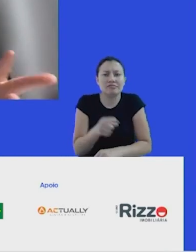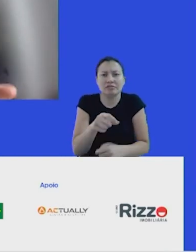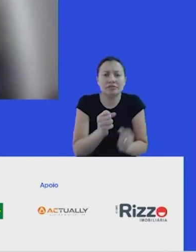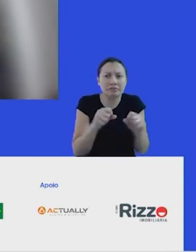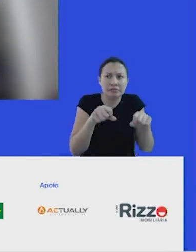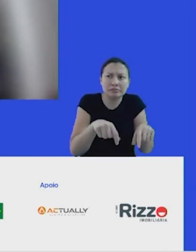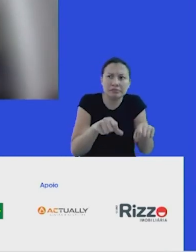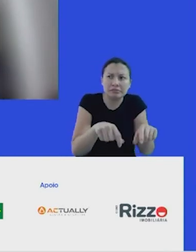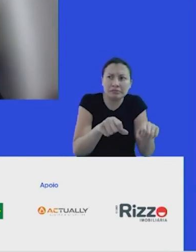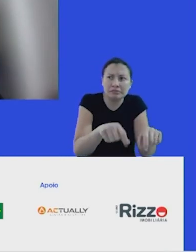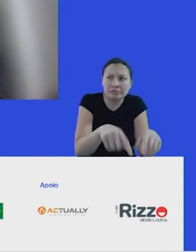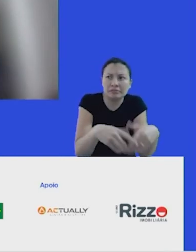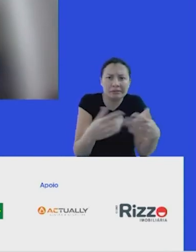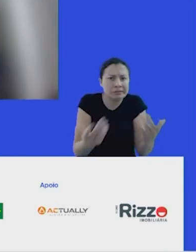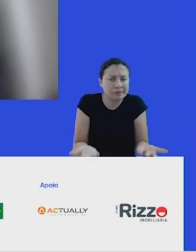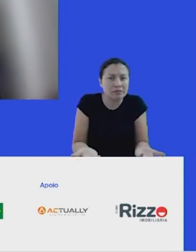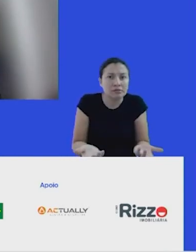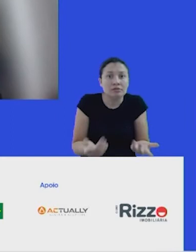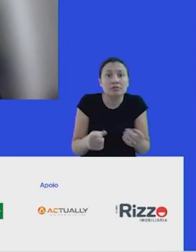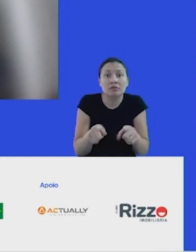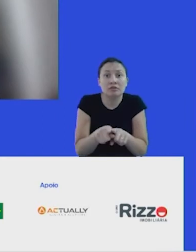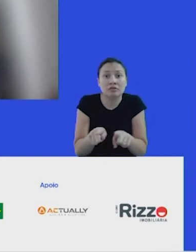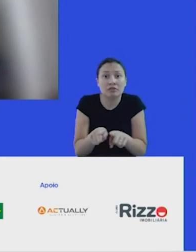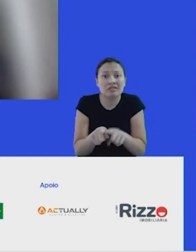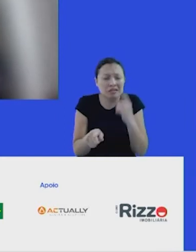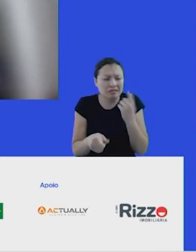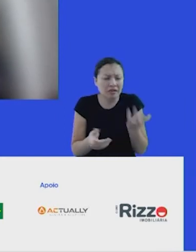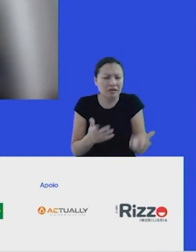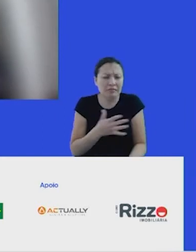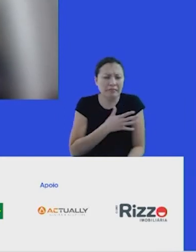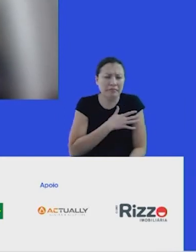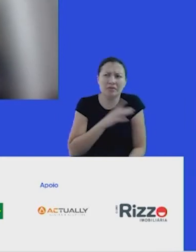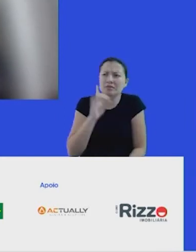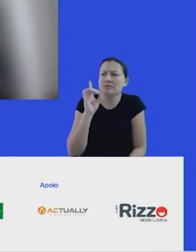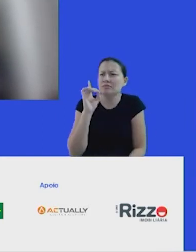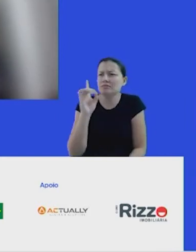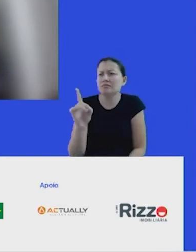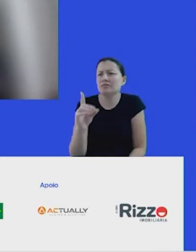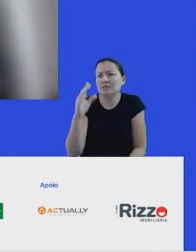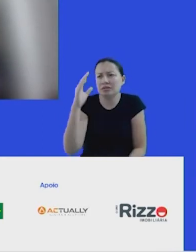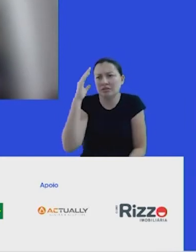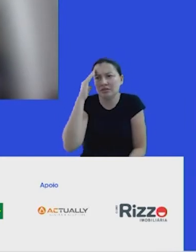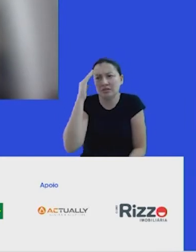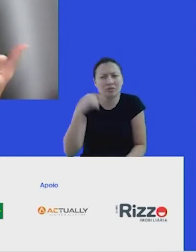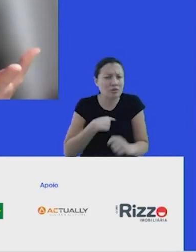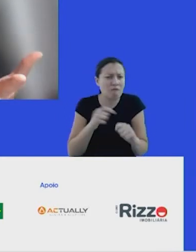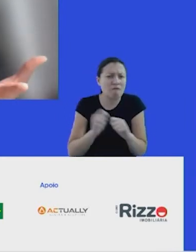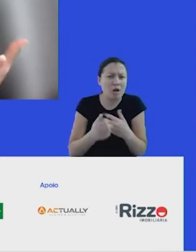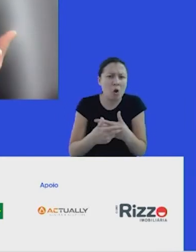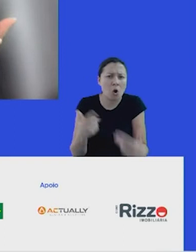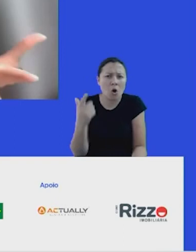gado, enquanto que a floresta é olhada com o olhar de meu Deus, não serve para nada, vou ficar com essa terra e não vou conseguir fazer nada aqui. Então,